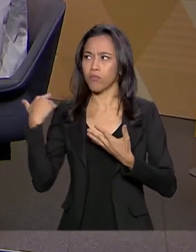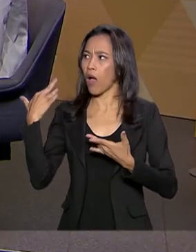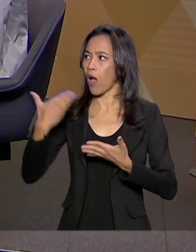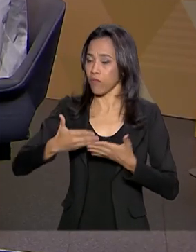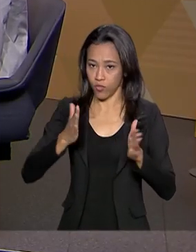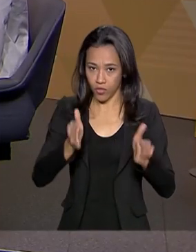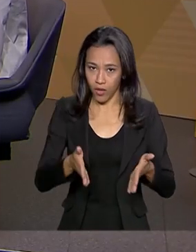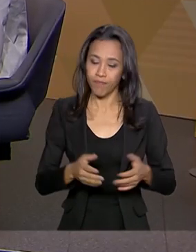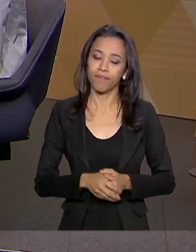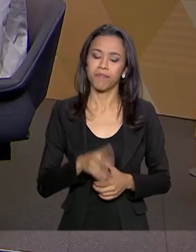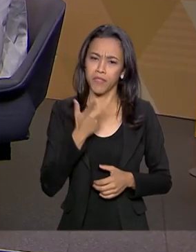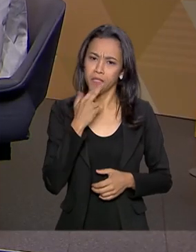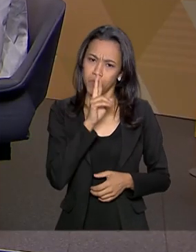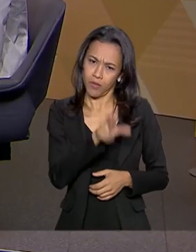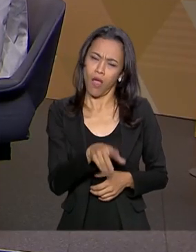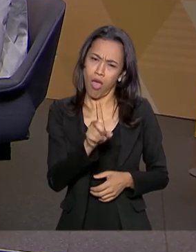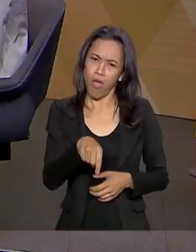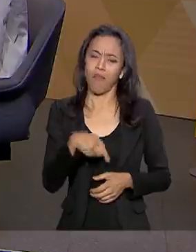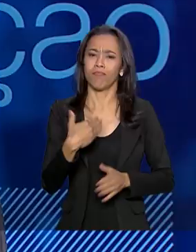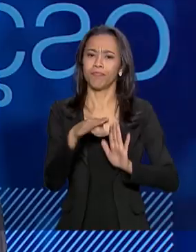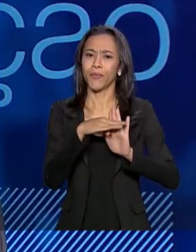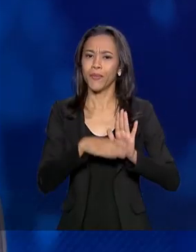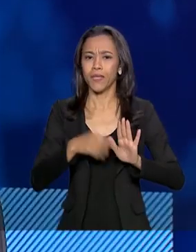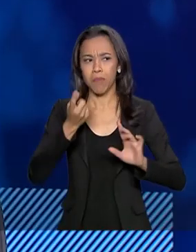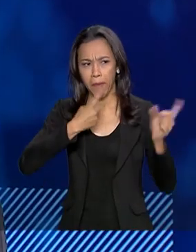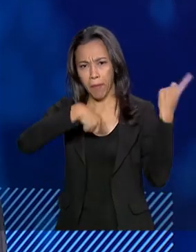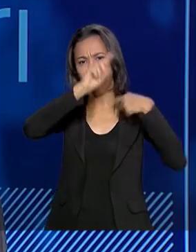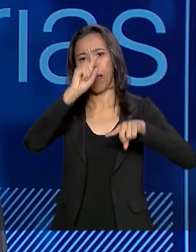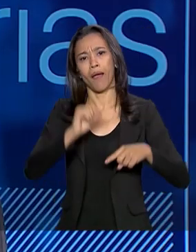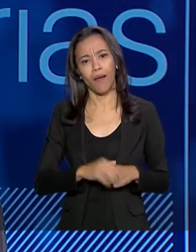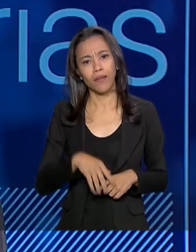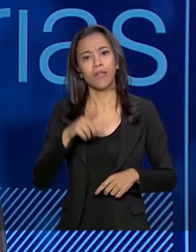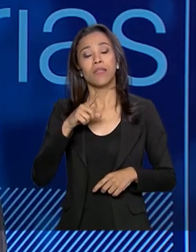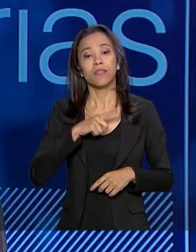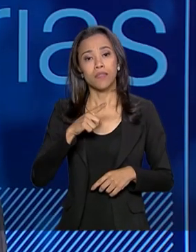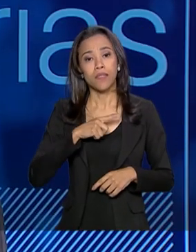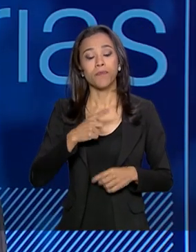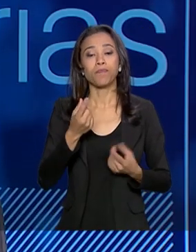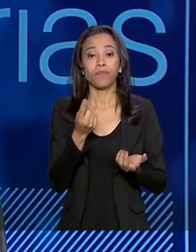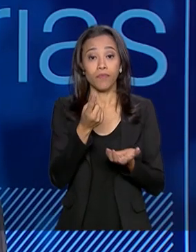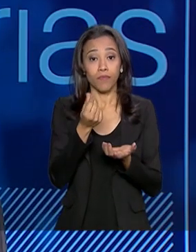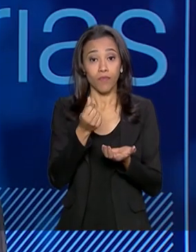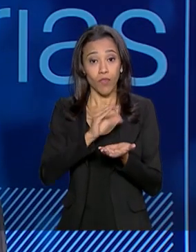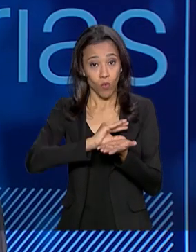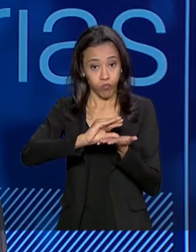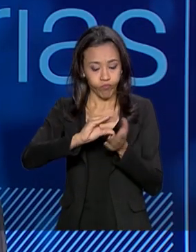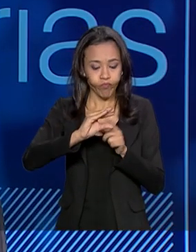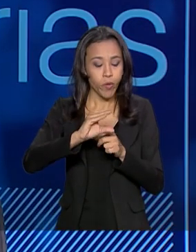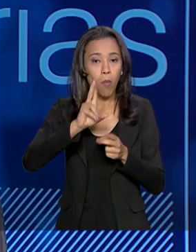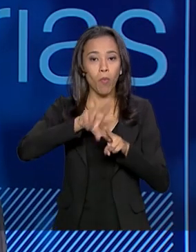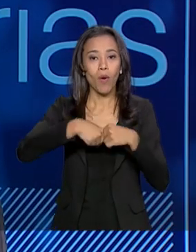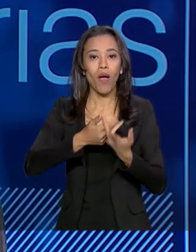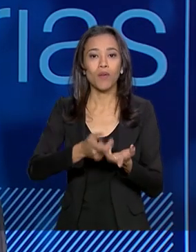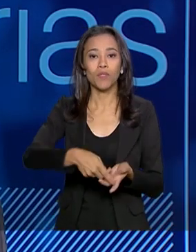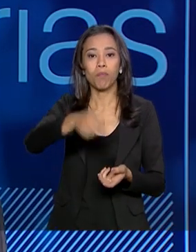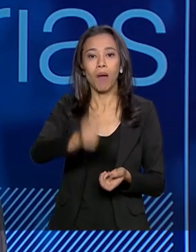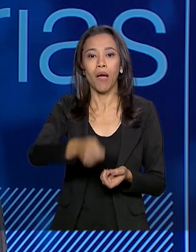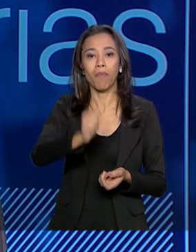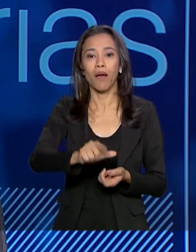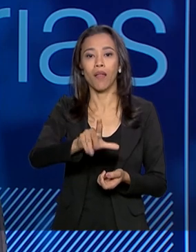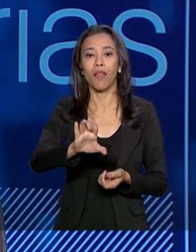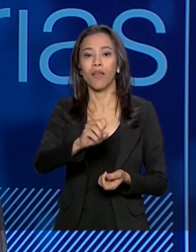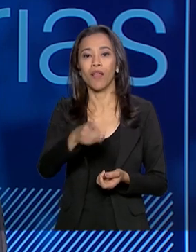acho que é programa muito bem sucedido, ele traz em investimentos estimados, por conta dos leilões que foram feitos desses 148